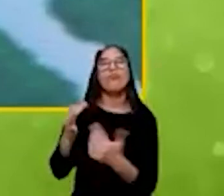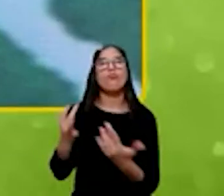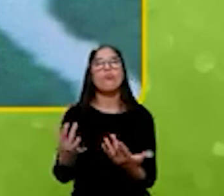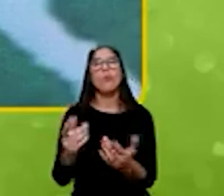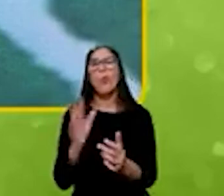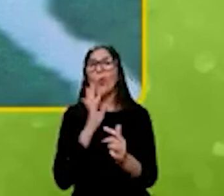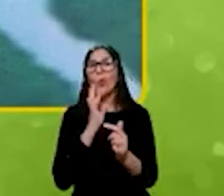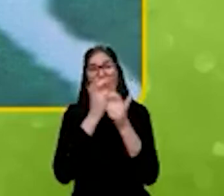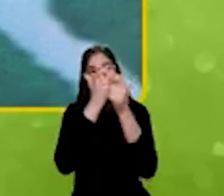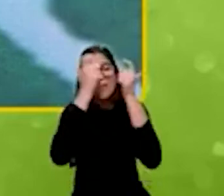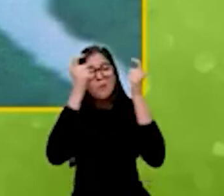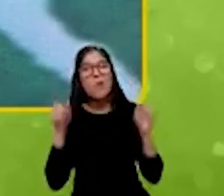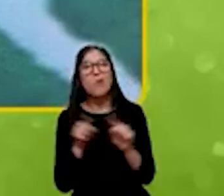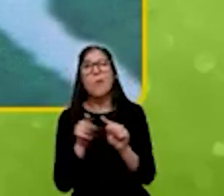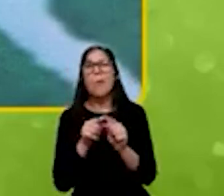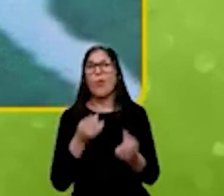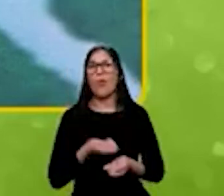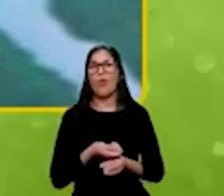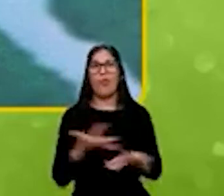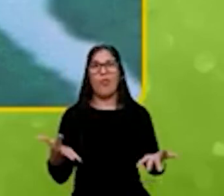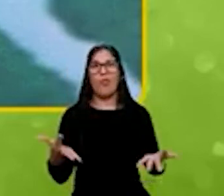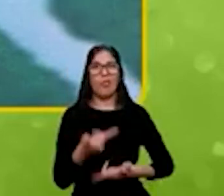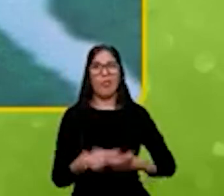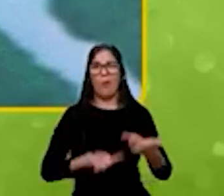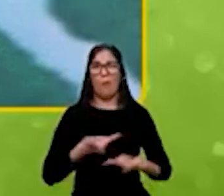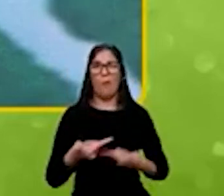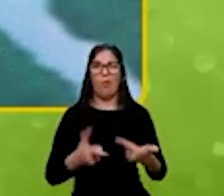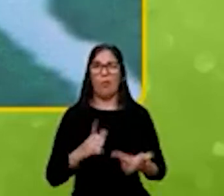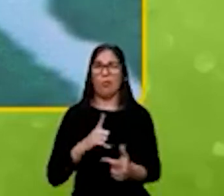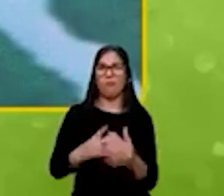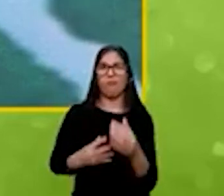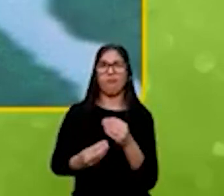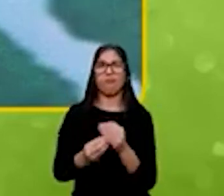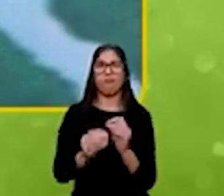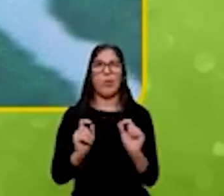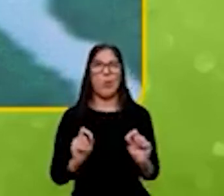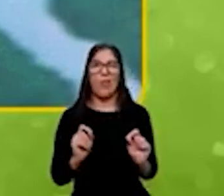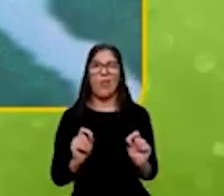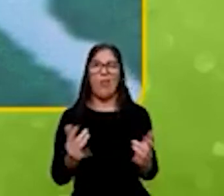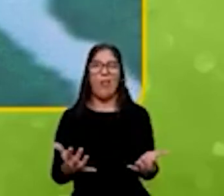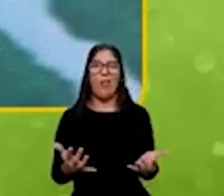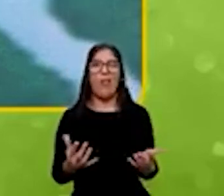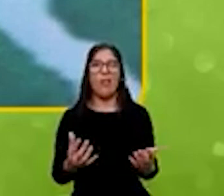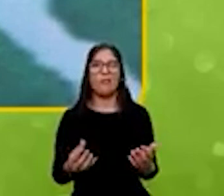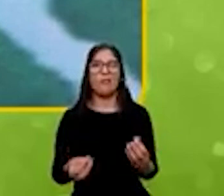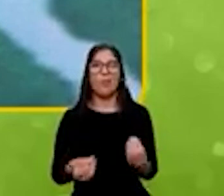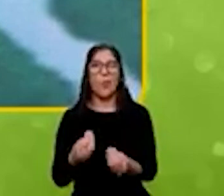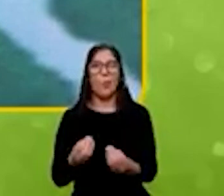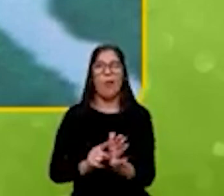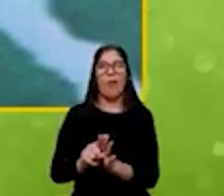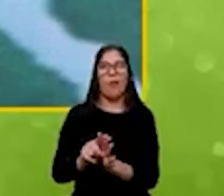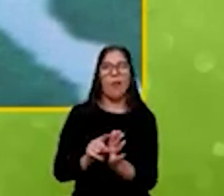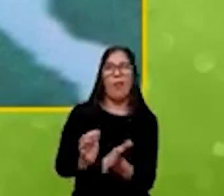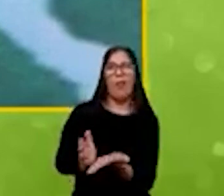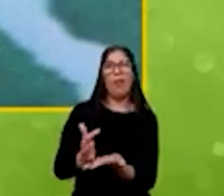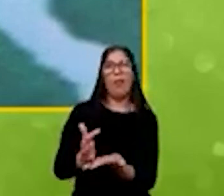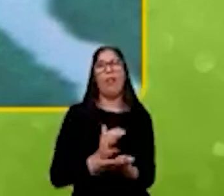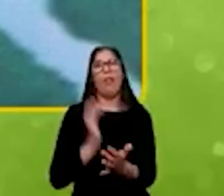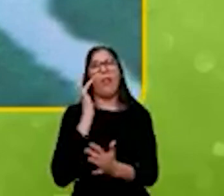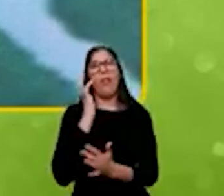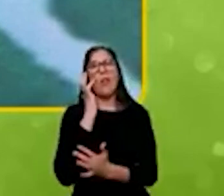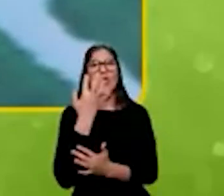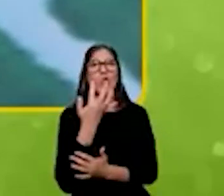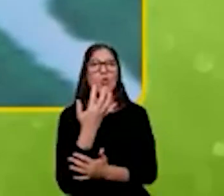empregos que também vai contribuir para que a gente mitigue para que a resolva em larga